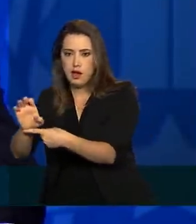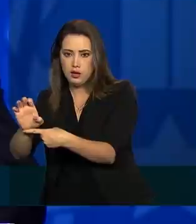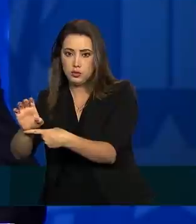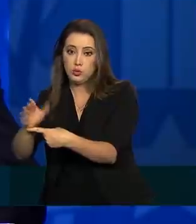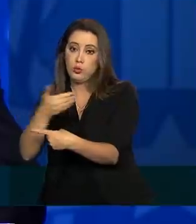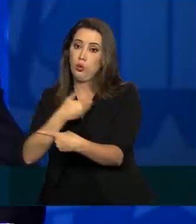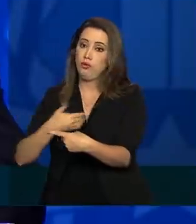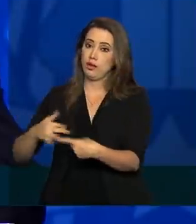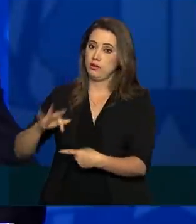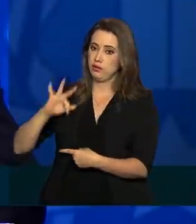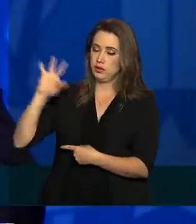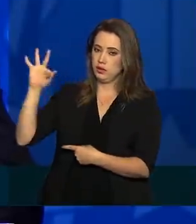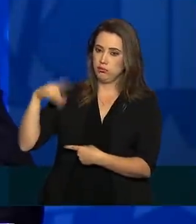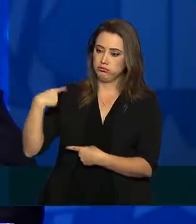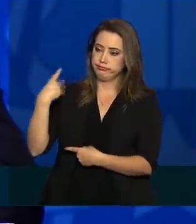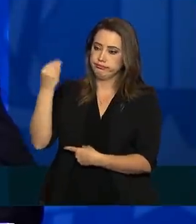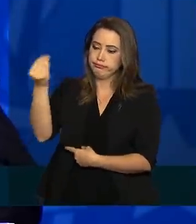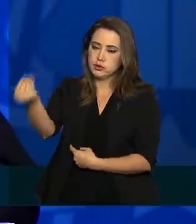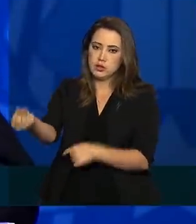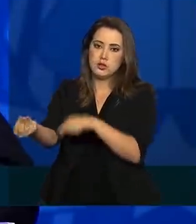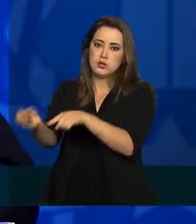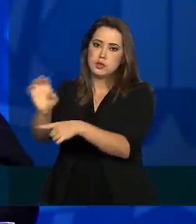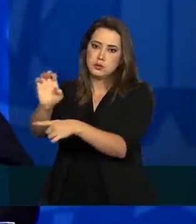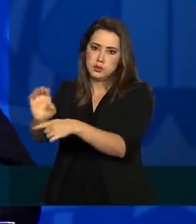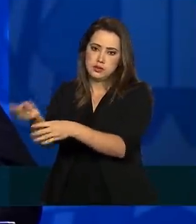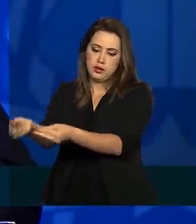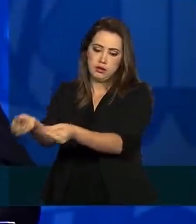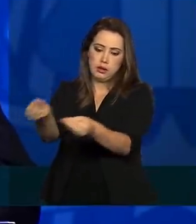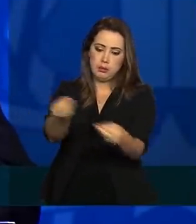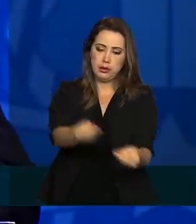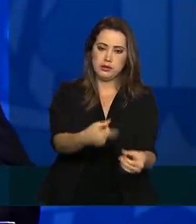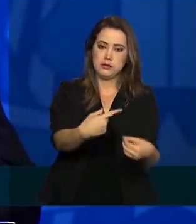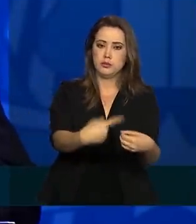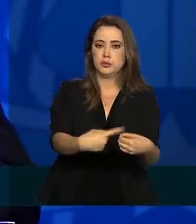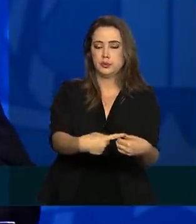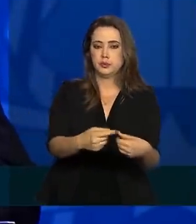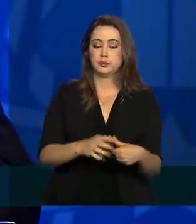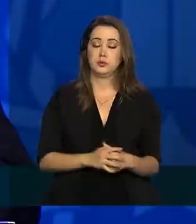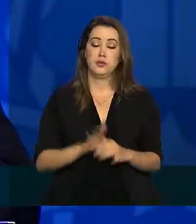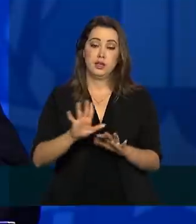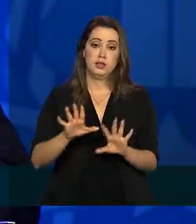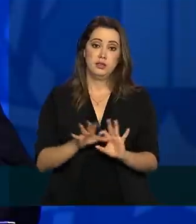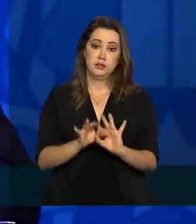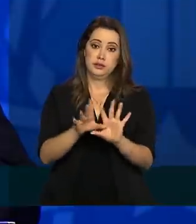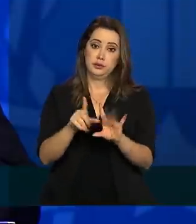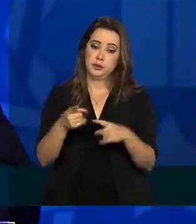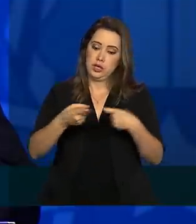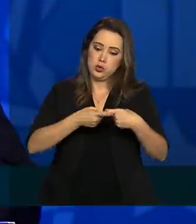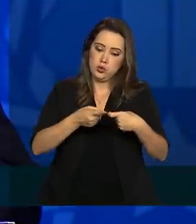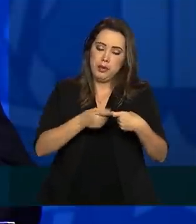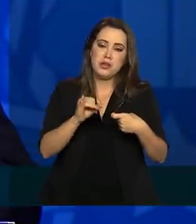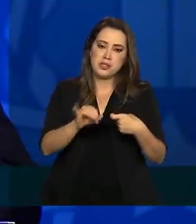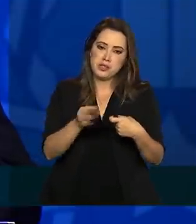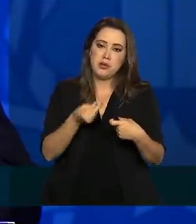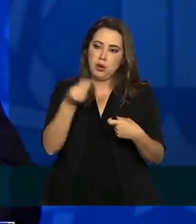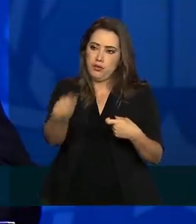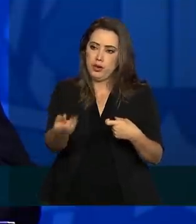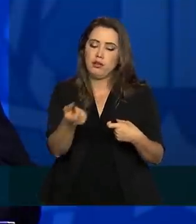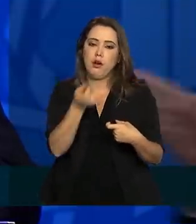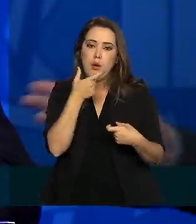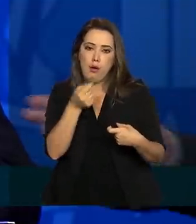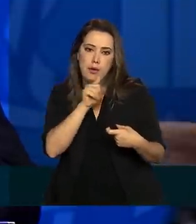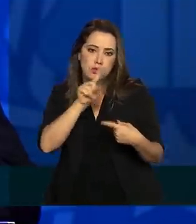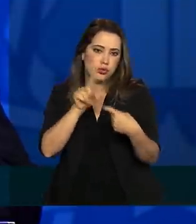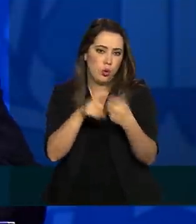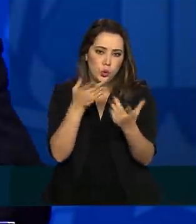para os Estados o medicamento. Se você quiser completar. e a autonomia do médico para prescrever, de acordo